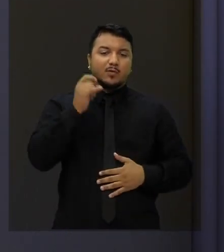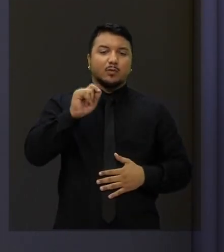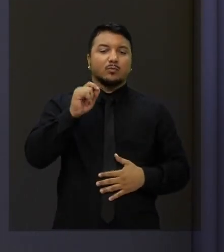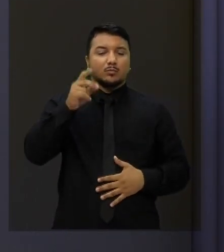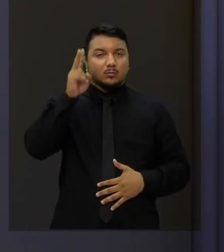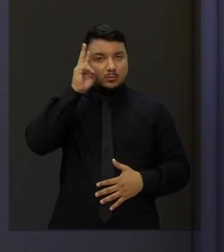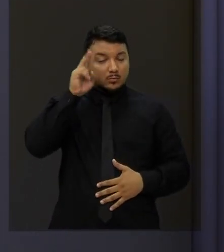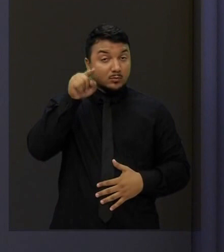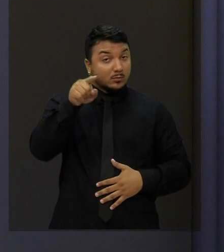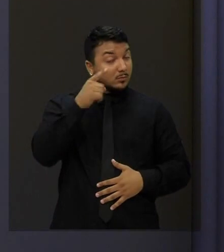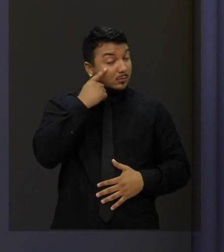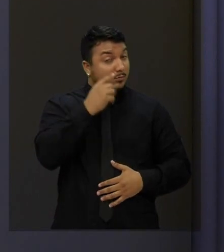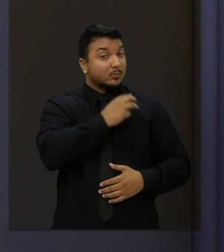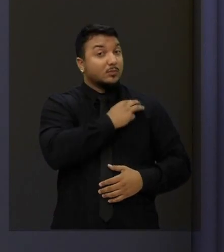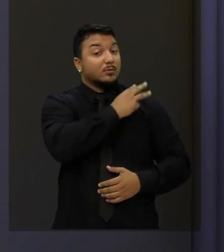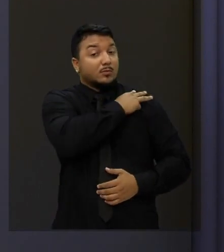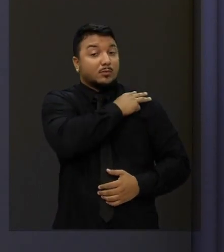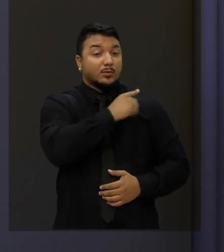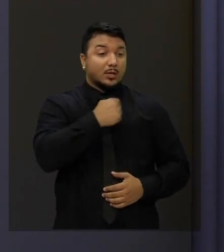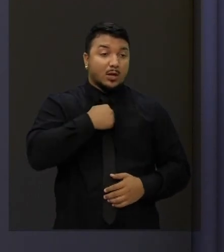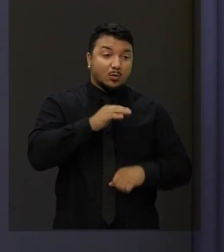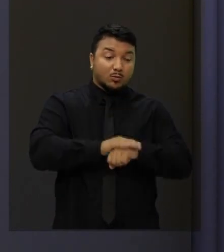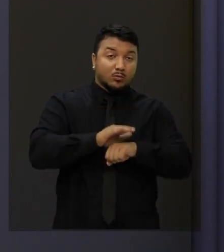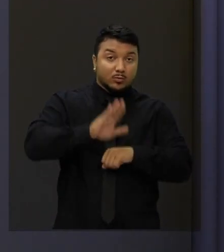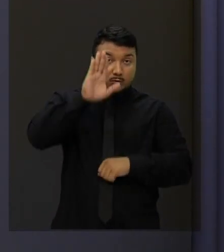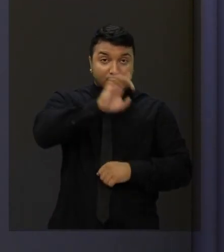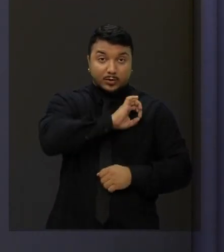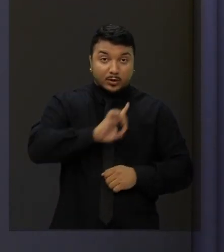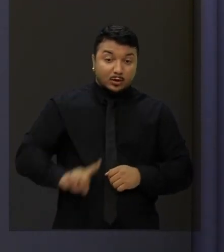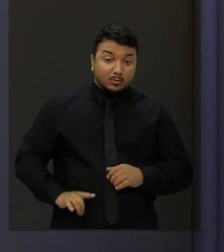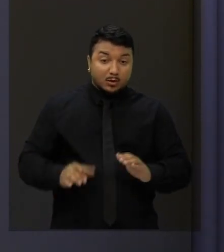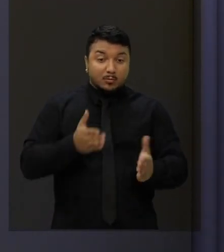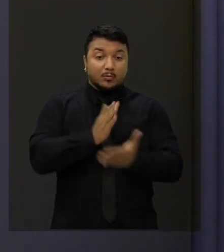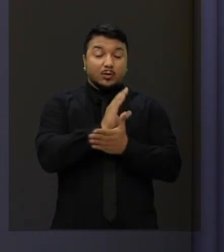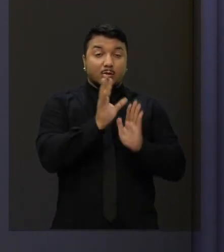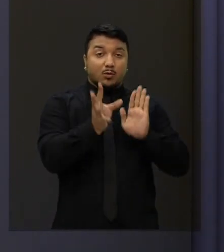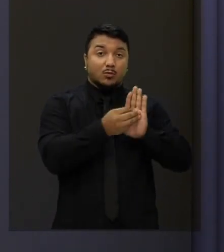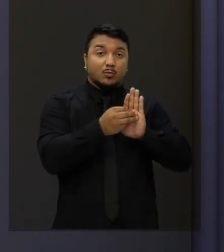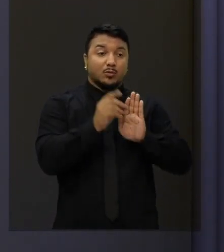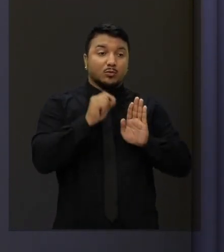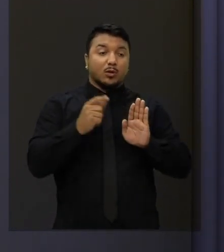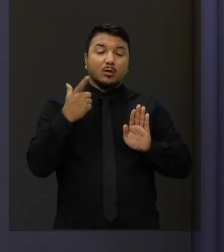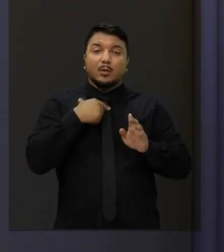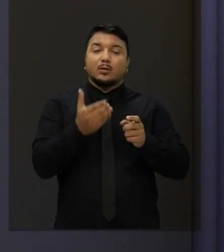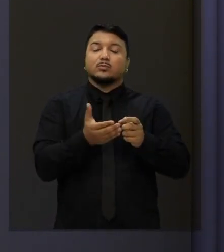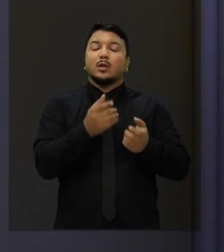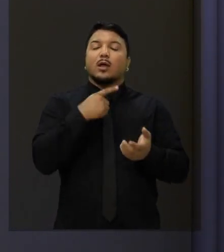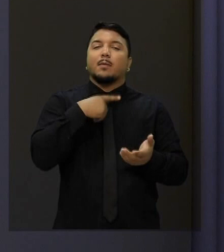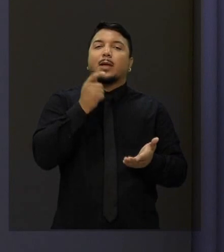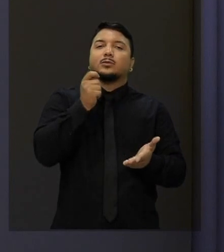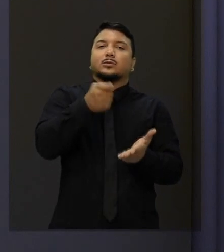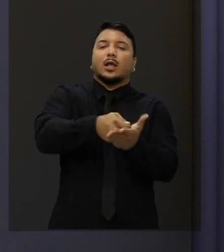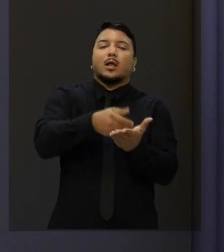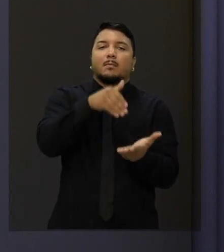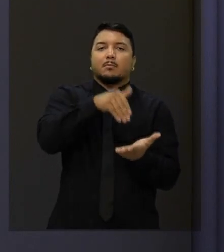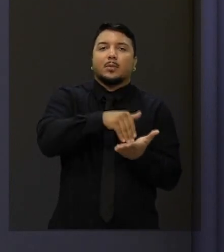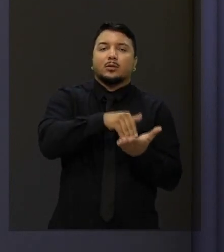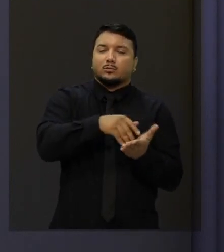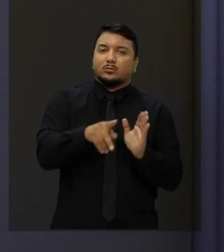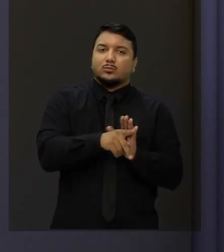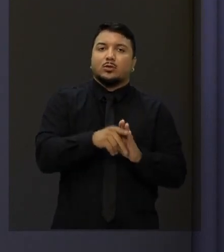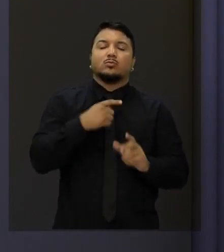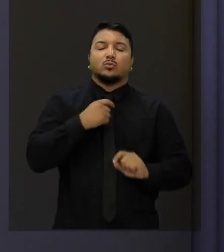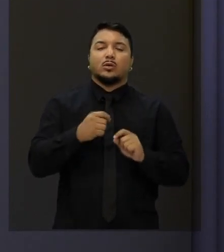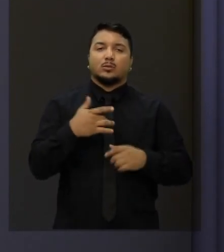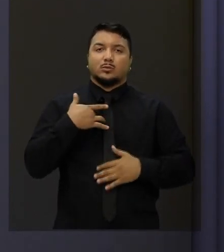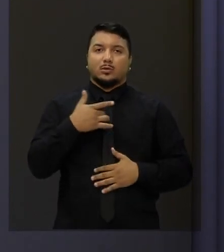deputado, do capitão Wagner, que eu sou o deputado que aprovei uma emenda para garantir o piso dos agentes de saúde do Estado do Ceará, com o